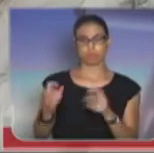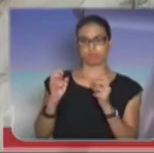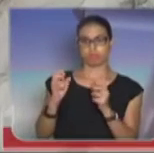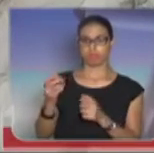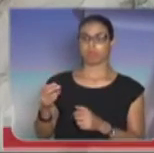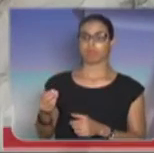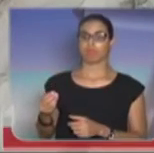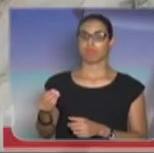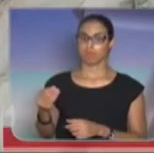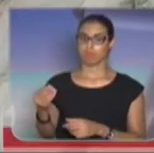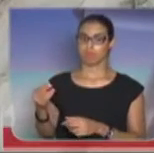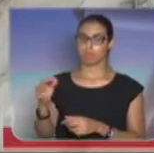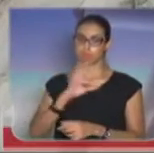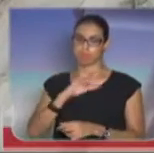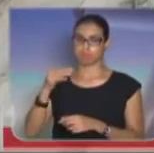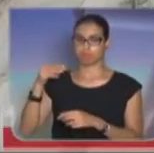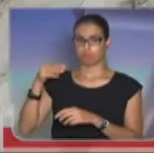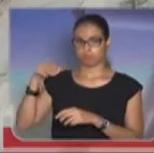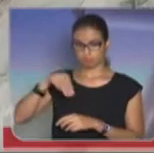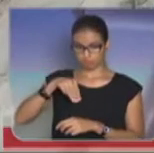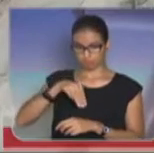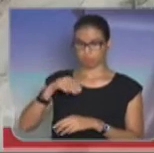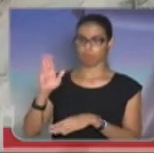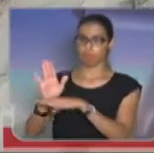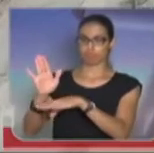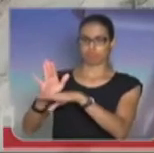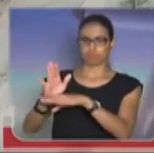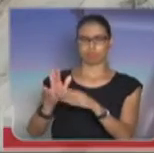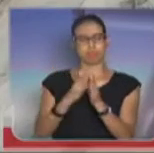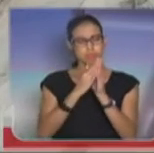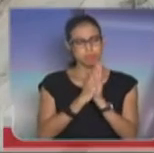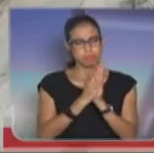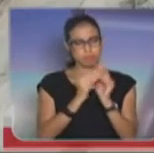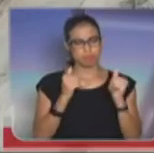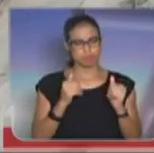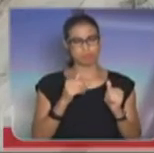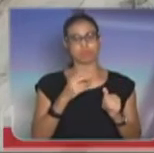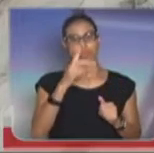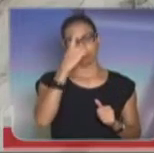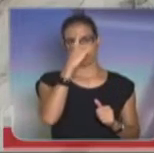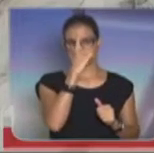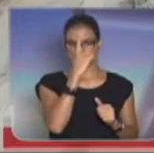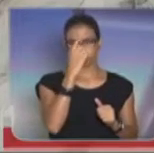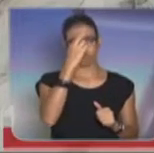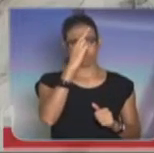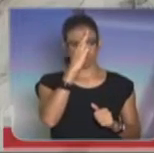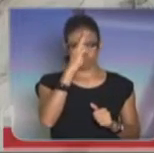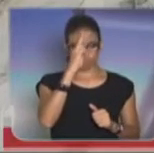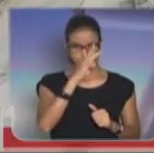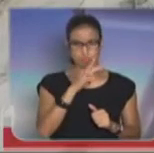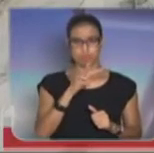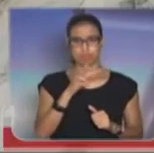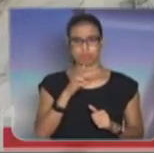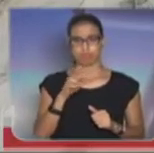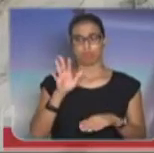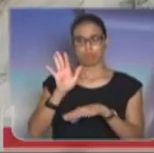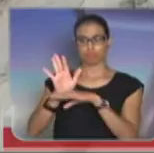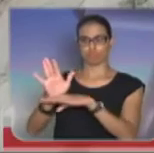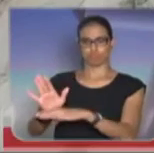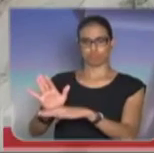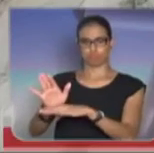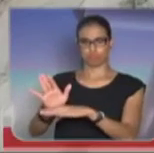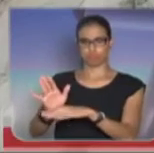da Polícia Militar. Pedi ao senhor governador que lembre da sua Polícia Militar, que promova imediatamente um